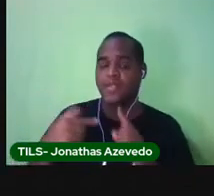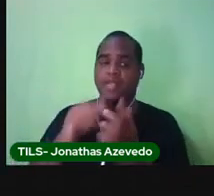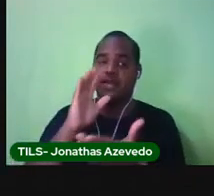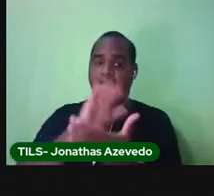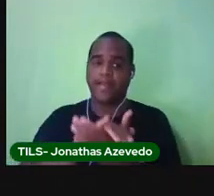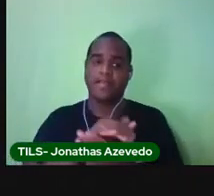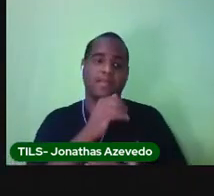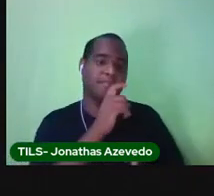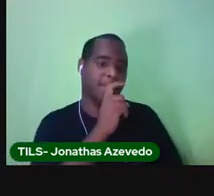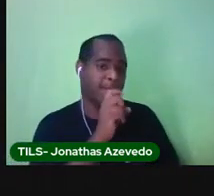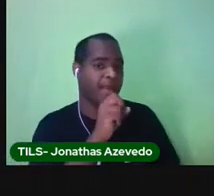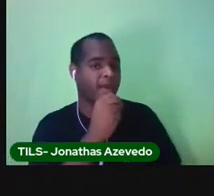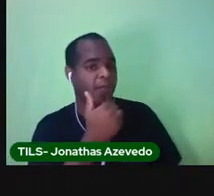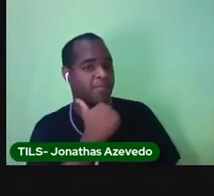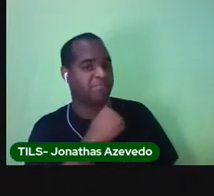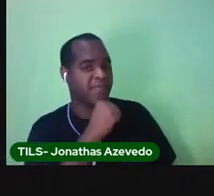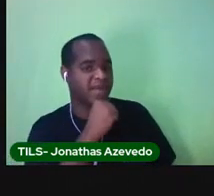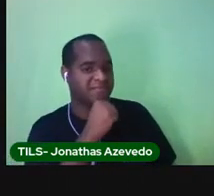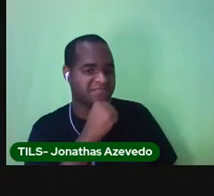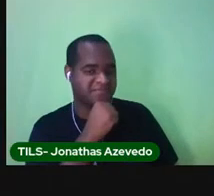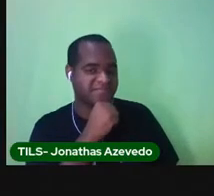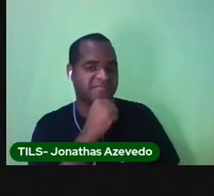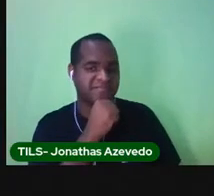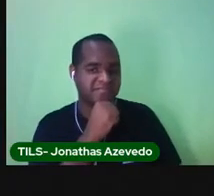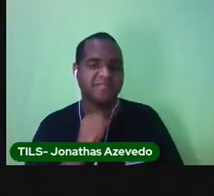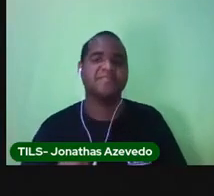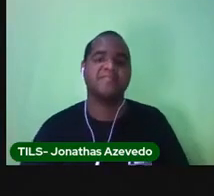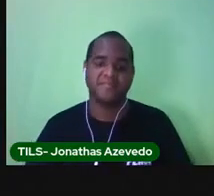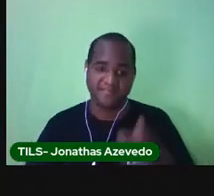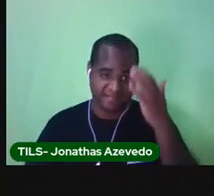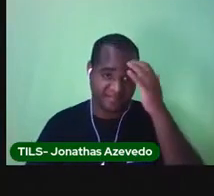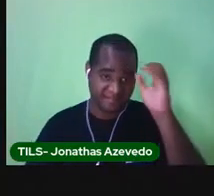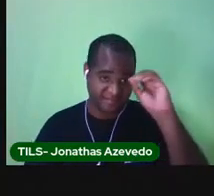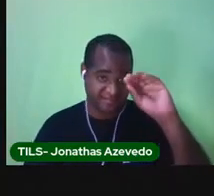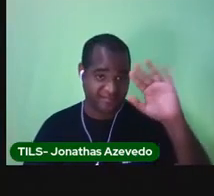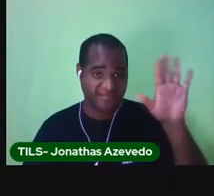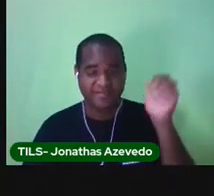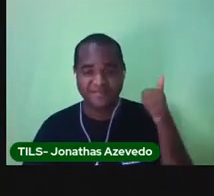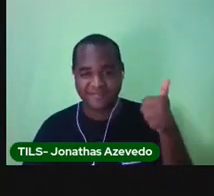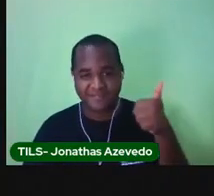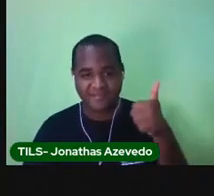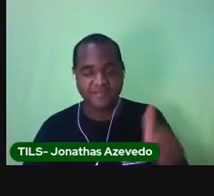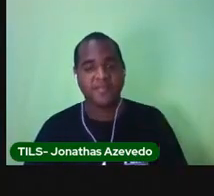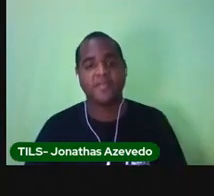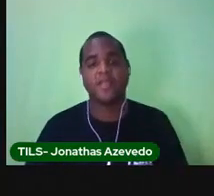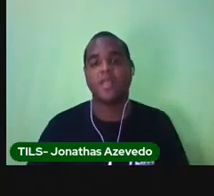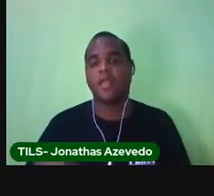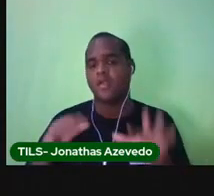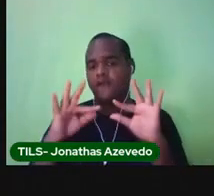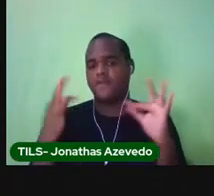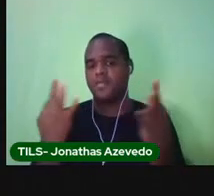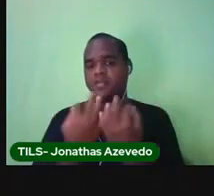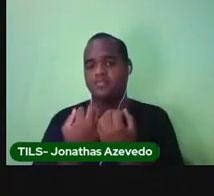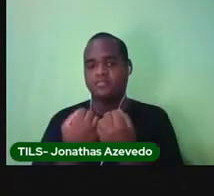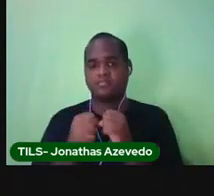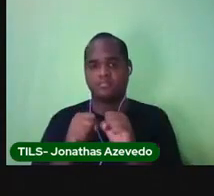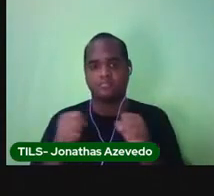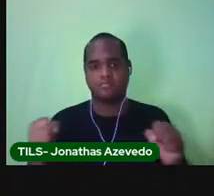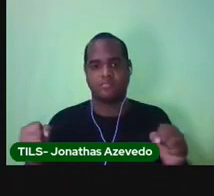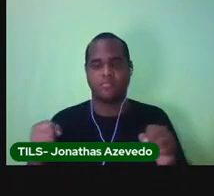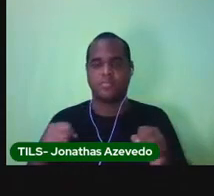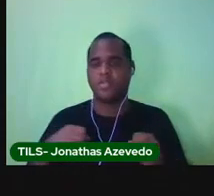com o papai ou com a mamãe. Entendeu? Tem famílias grandes, com